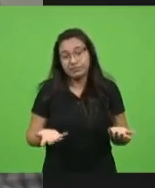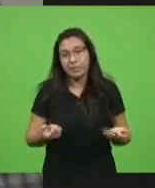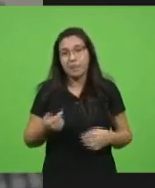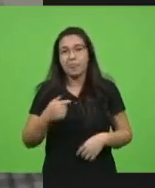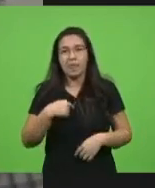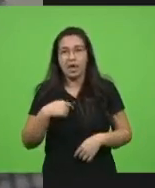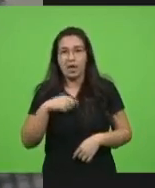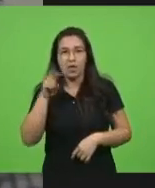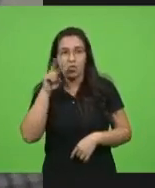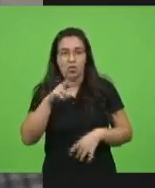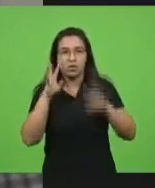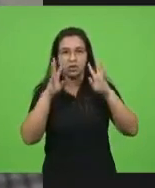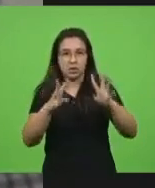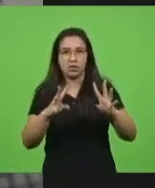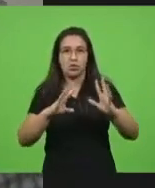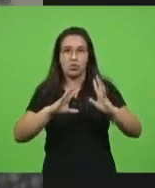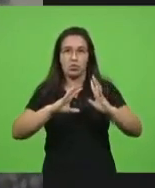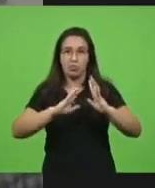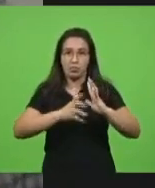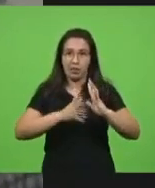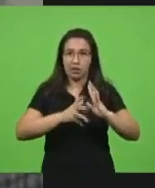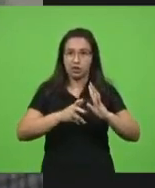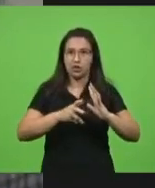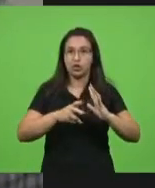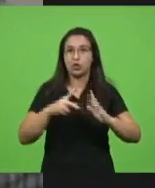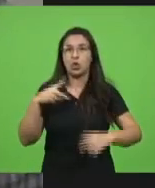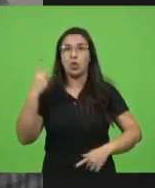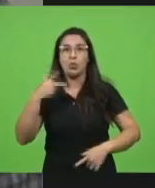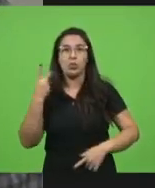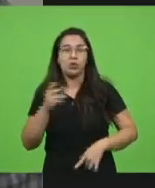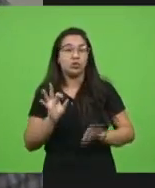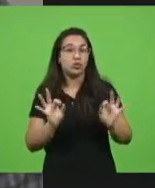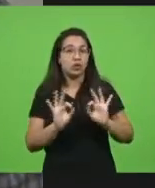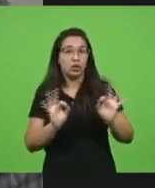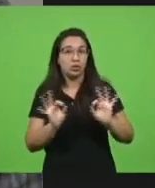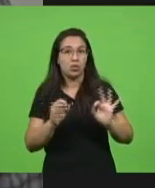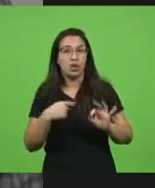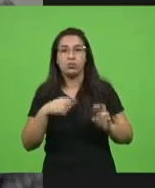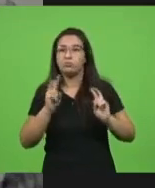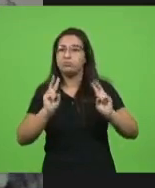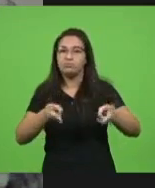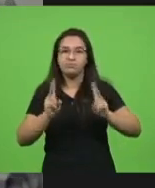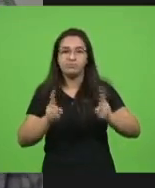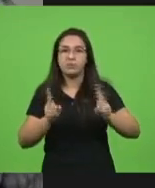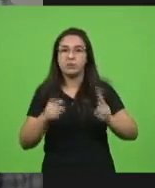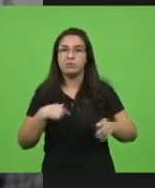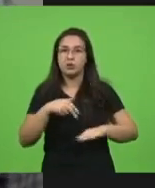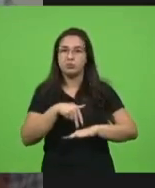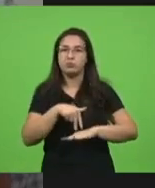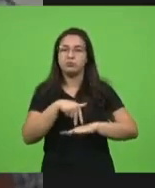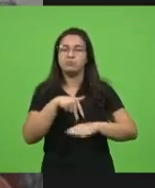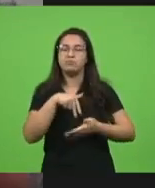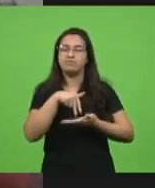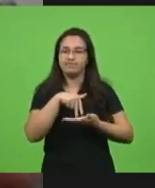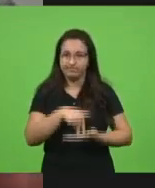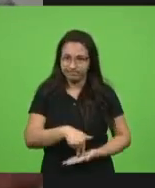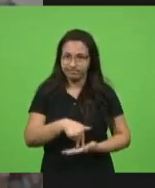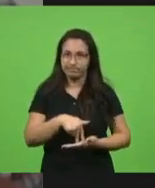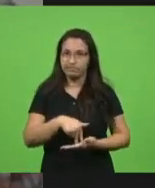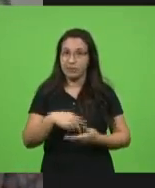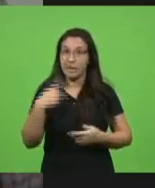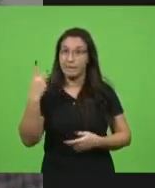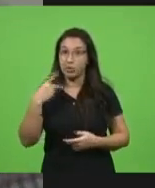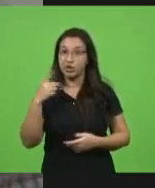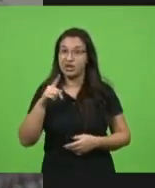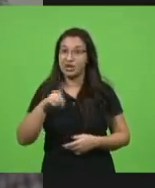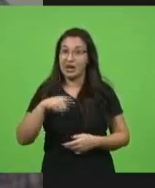político, não olho pessoas, sempre tive essa posição. a política, ela tem que ser